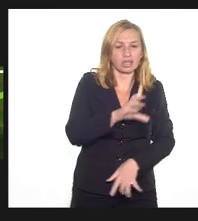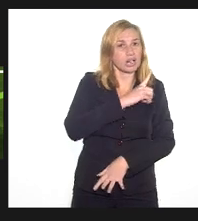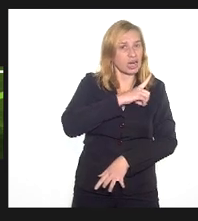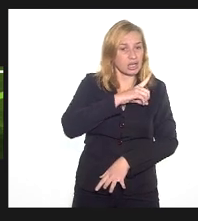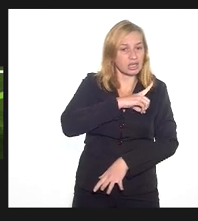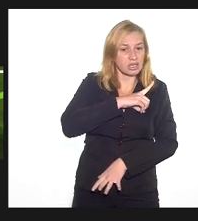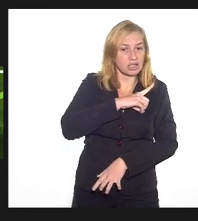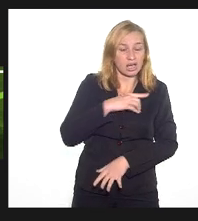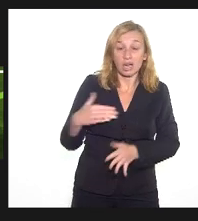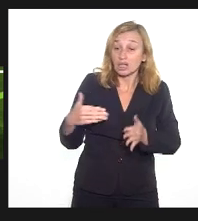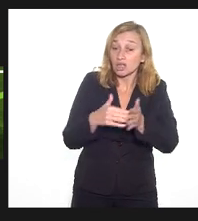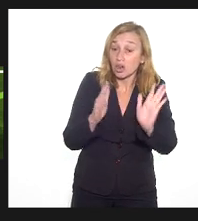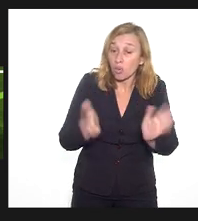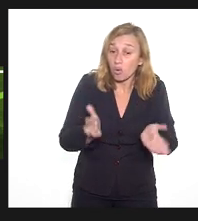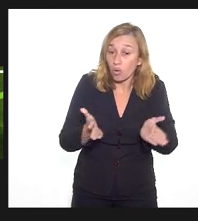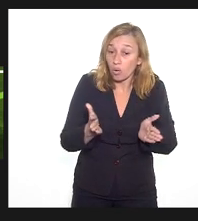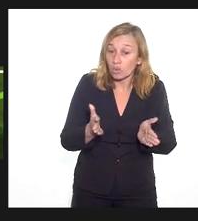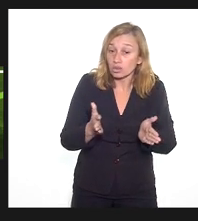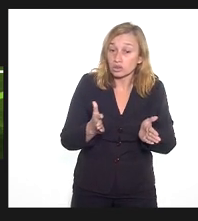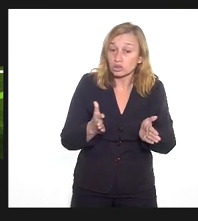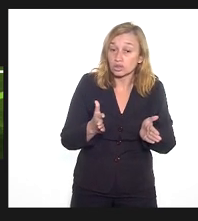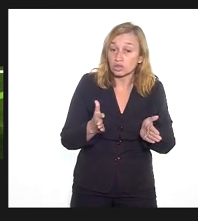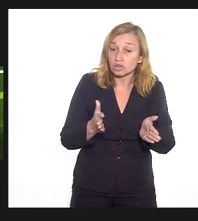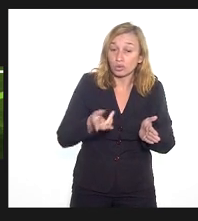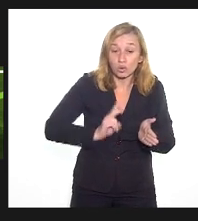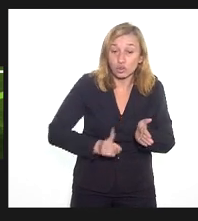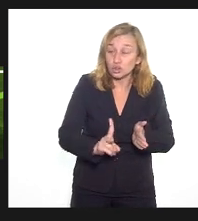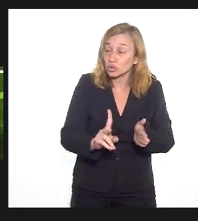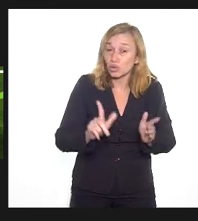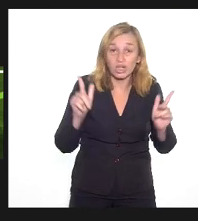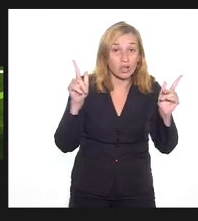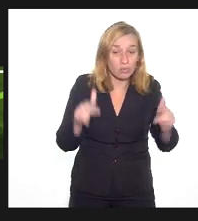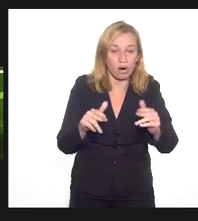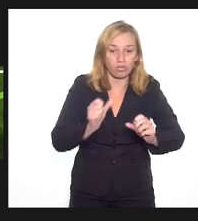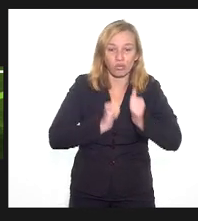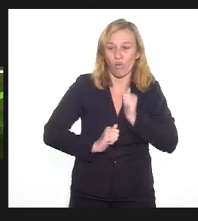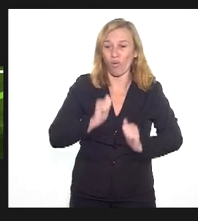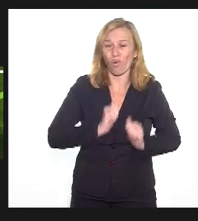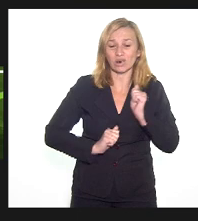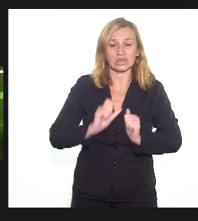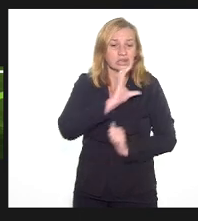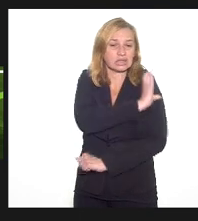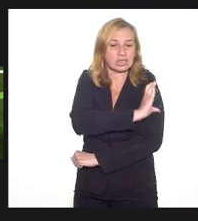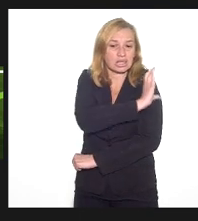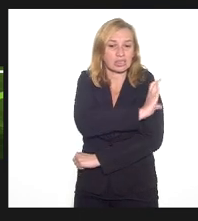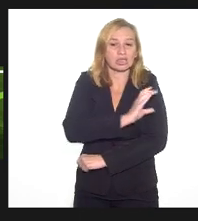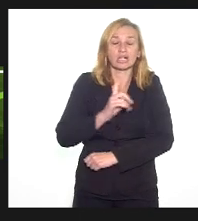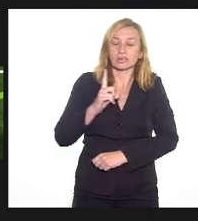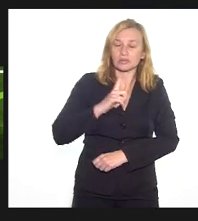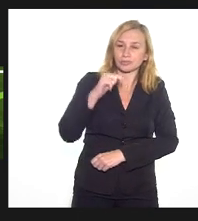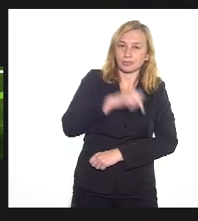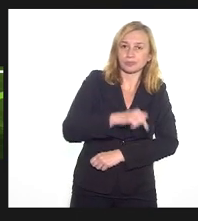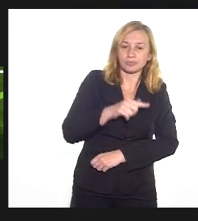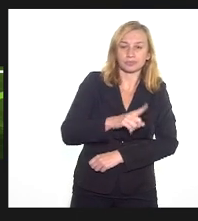hoje não tombou essa página, essa página continua disseminando o ódio aqui em campos. Nós estivemos aqui com um delegado